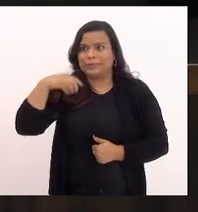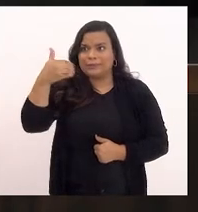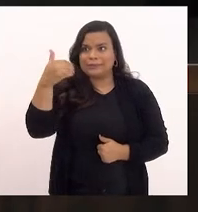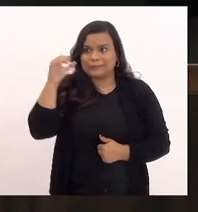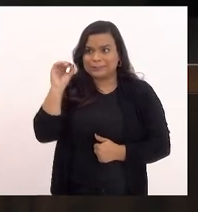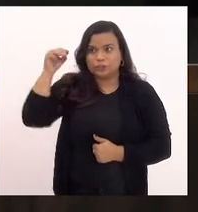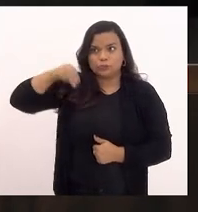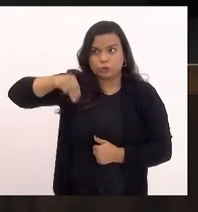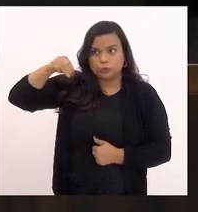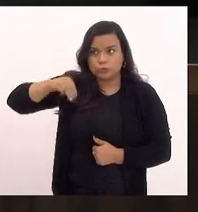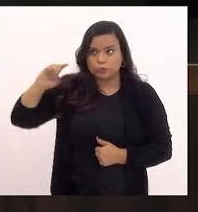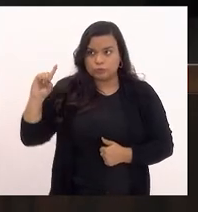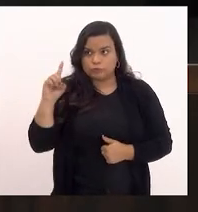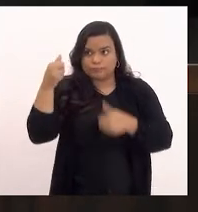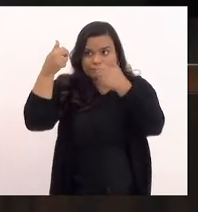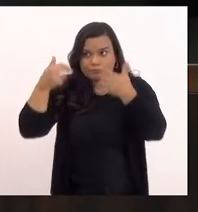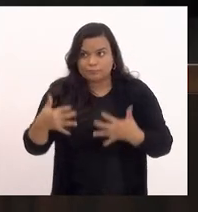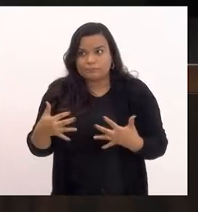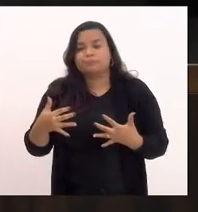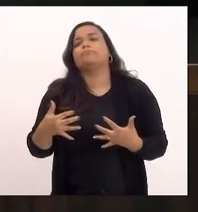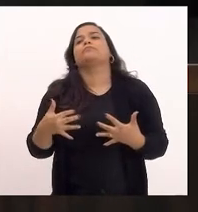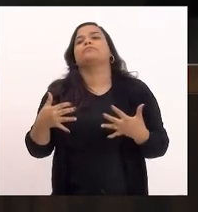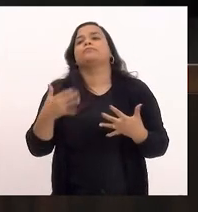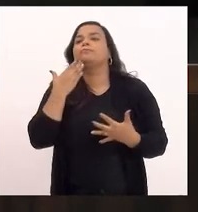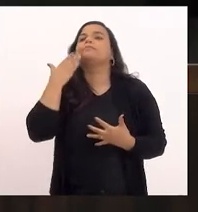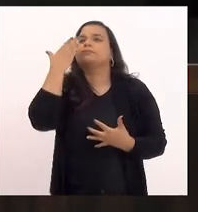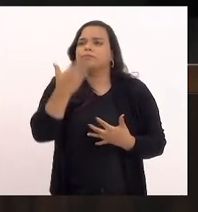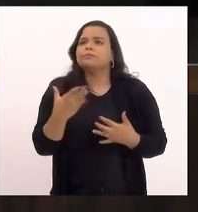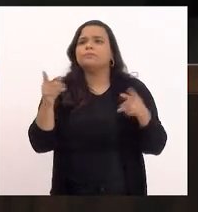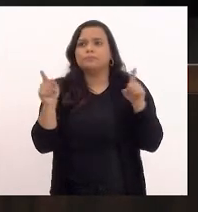pedindo aqui escusas porque